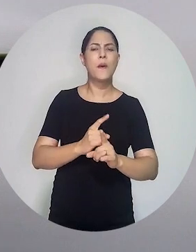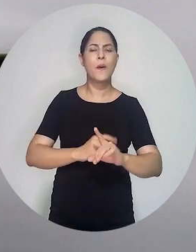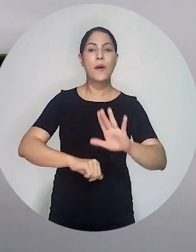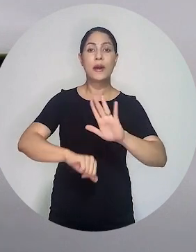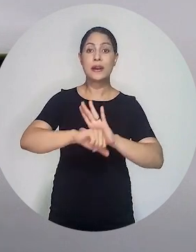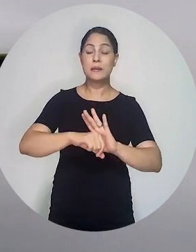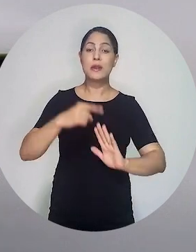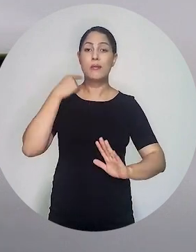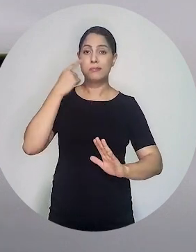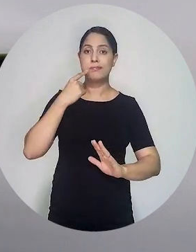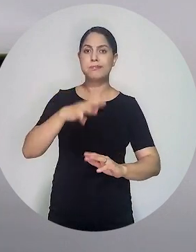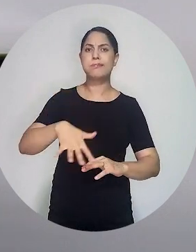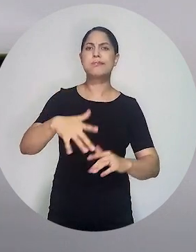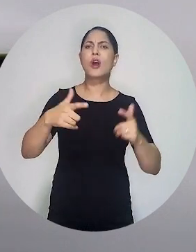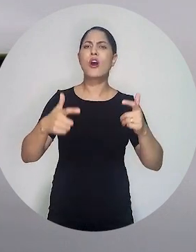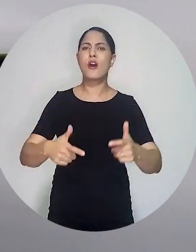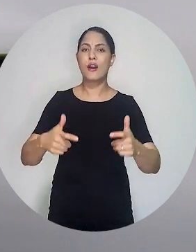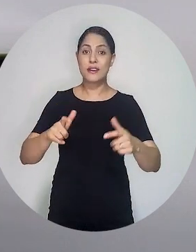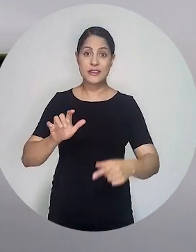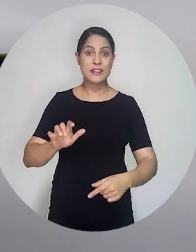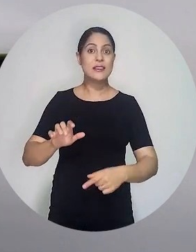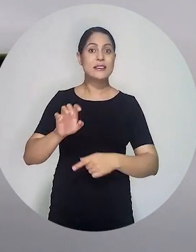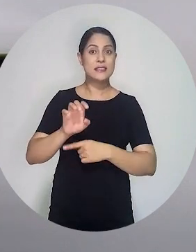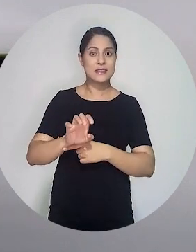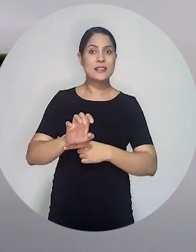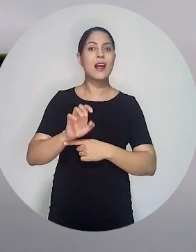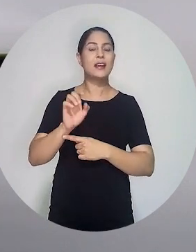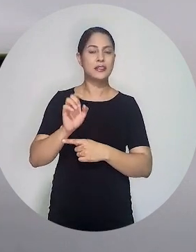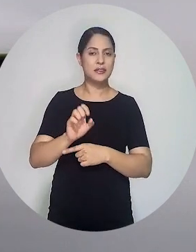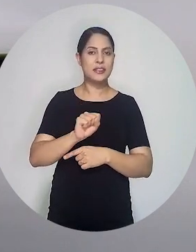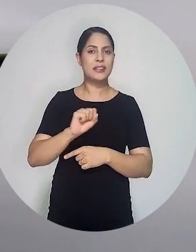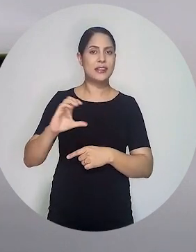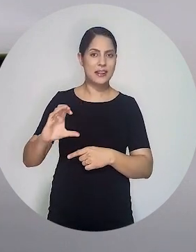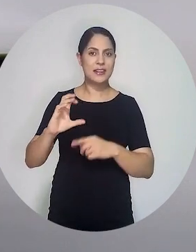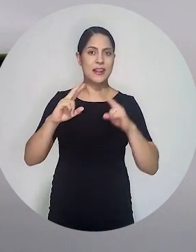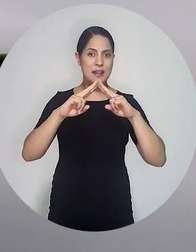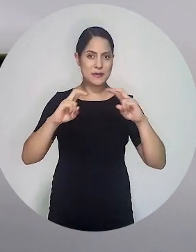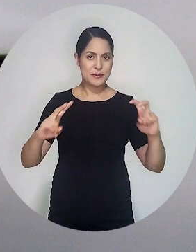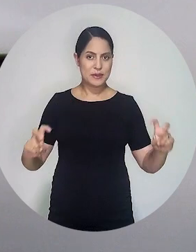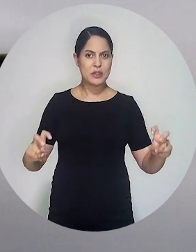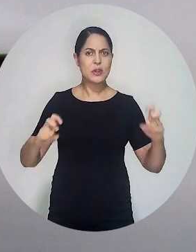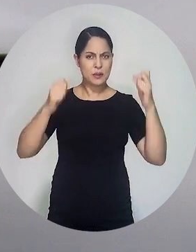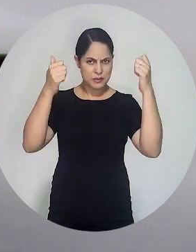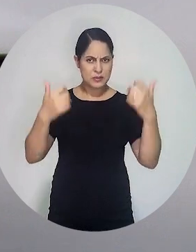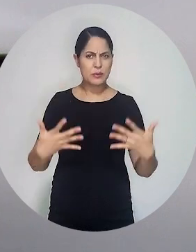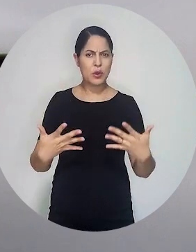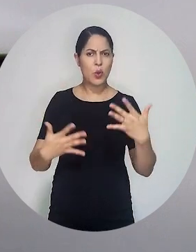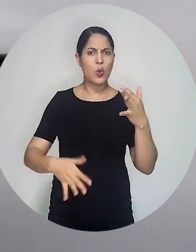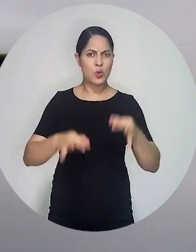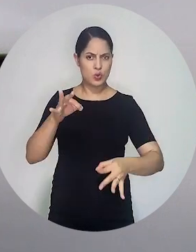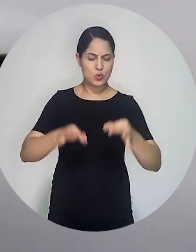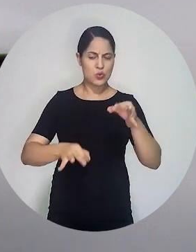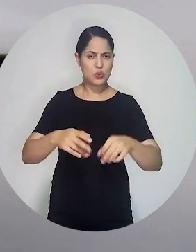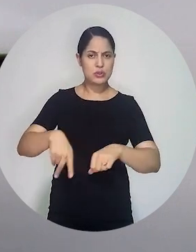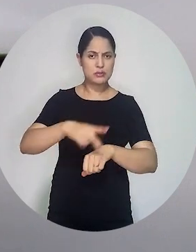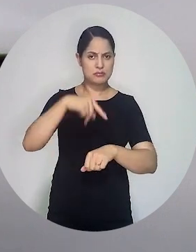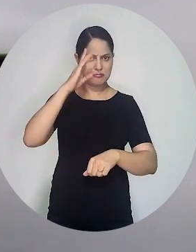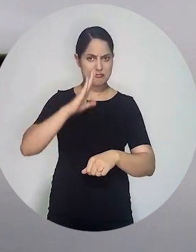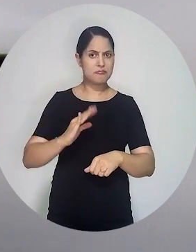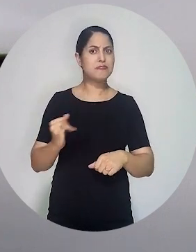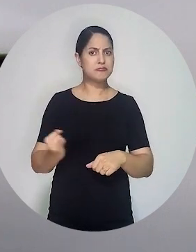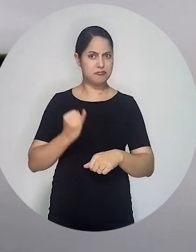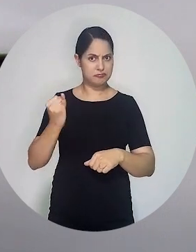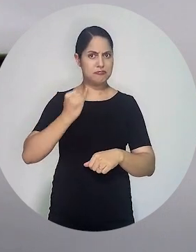Encontro Brasileiro da Advocacia Criminal em Florianópolis. Na ocasião, ele ressaltou a importância da advocacia criminal